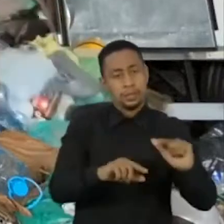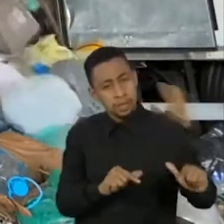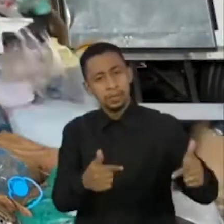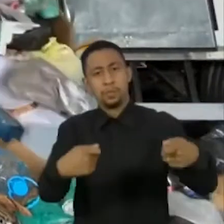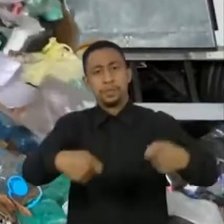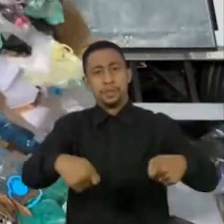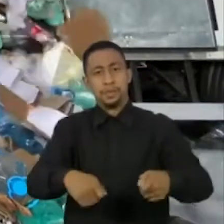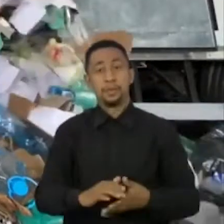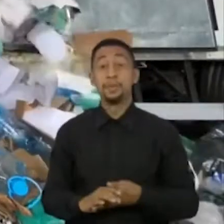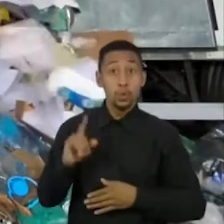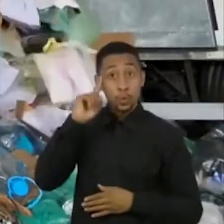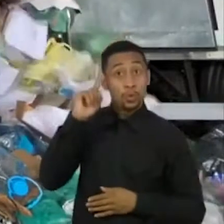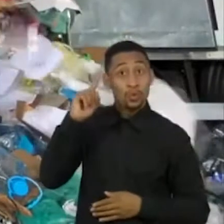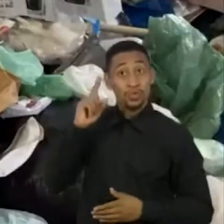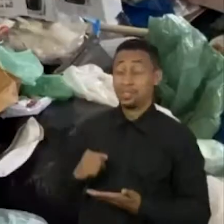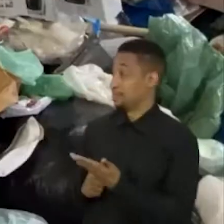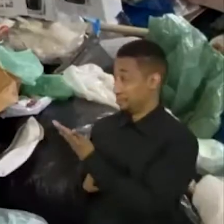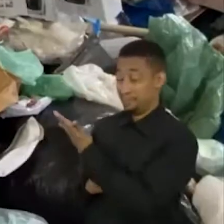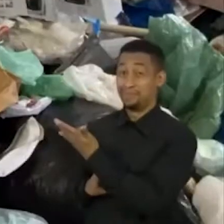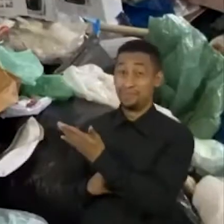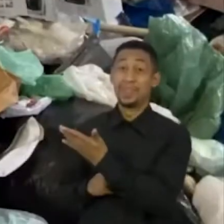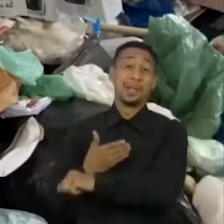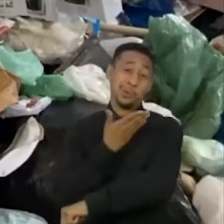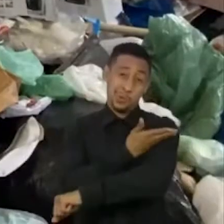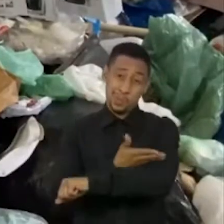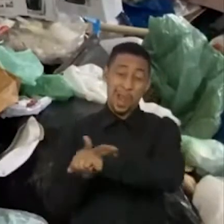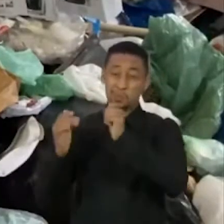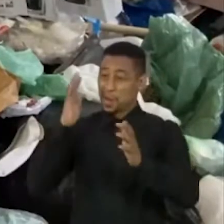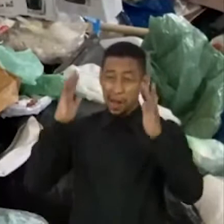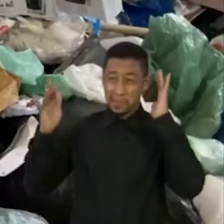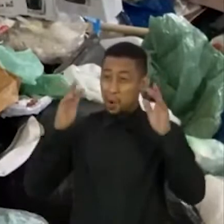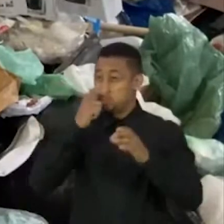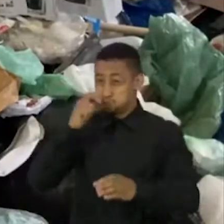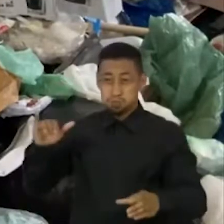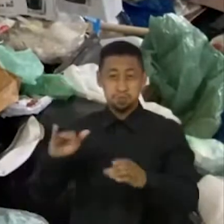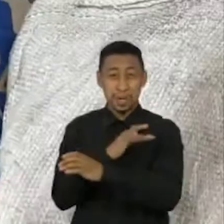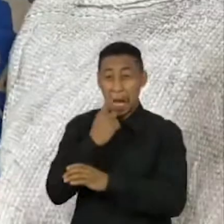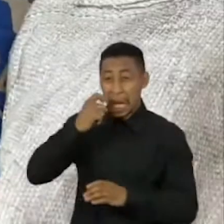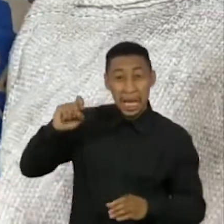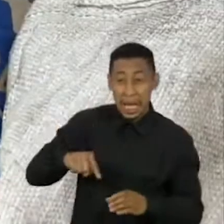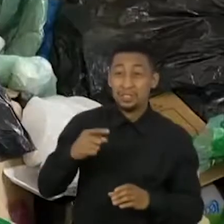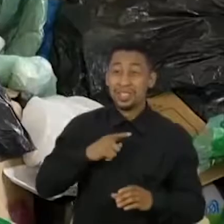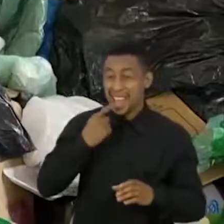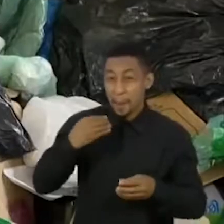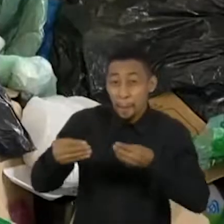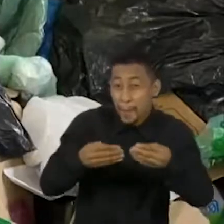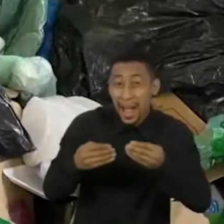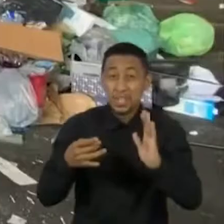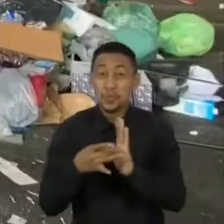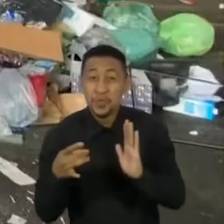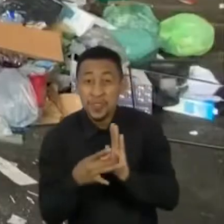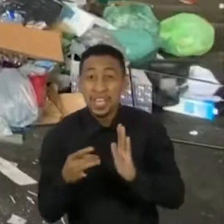Todos os dias a rotina é a mesma. Caminhões cheios de lixo formam essa montanha de plástico, vidro, papel, metais